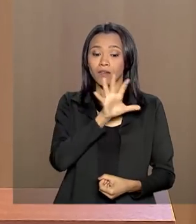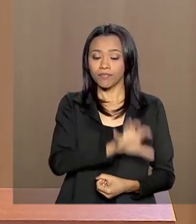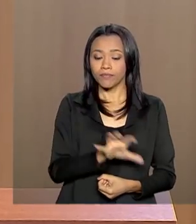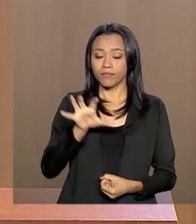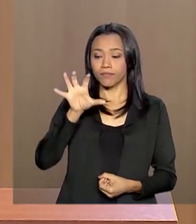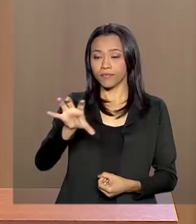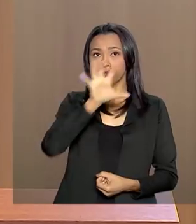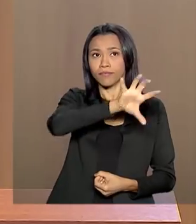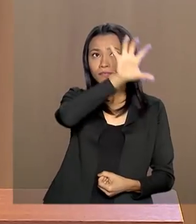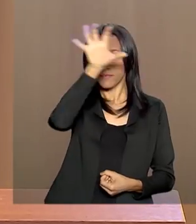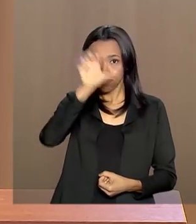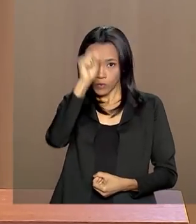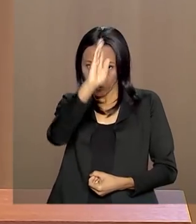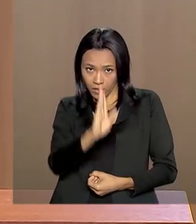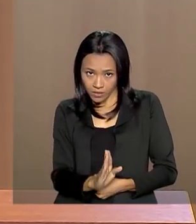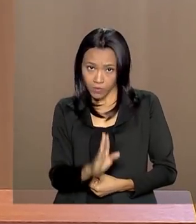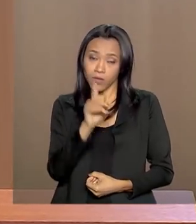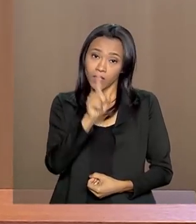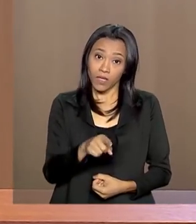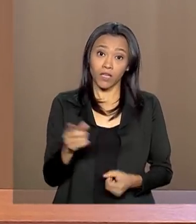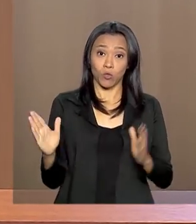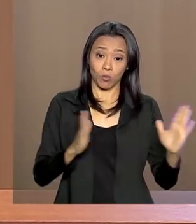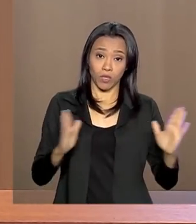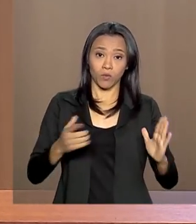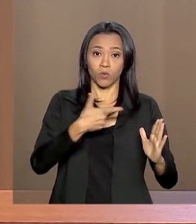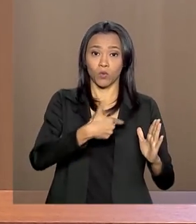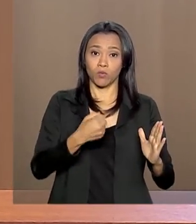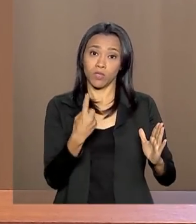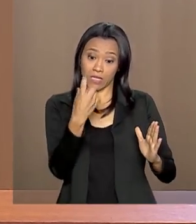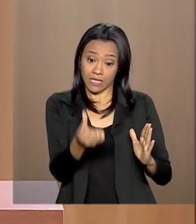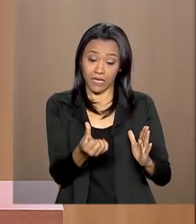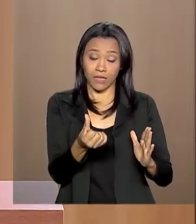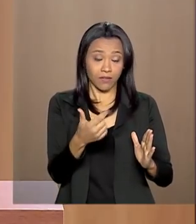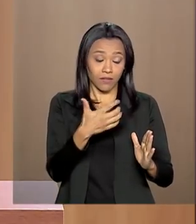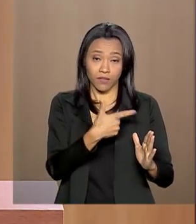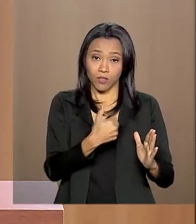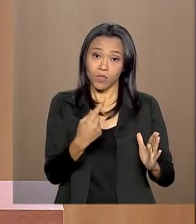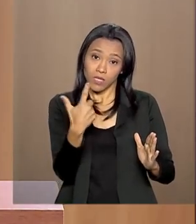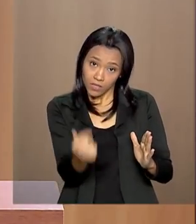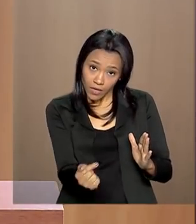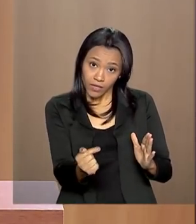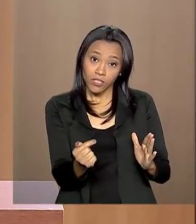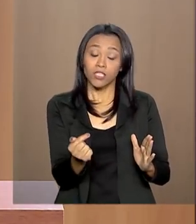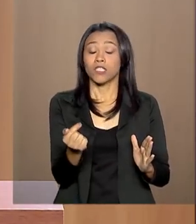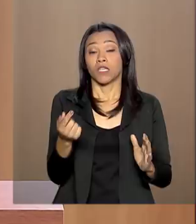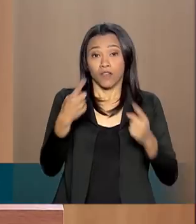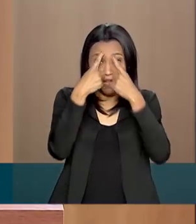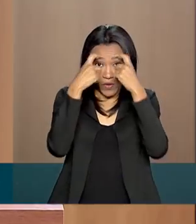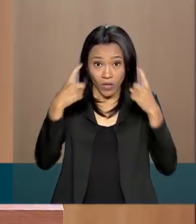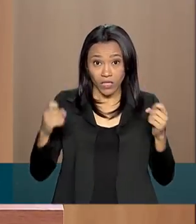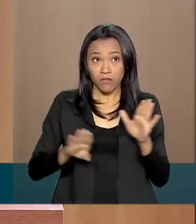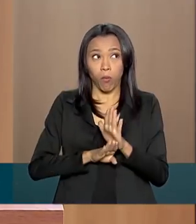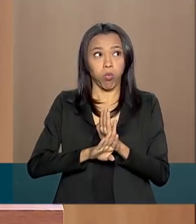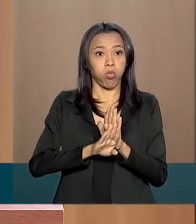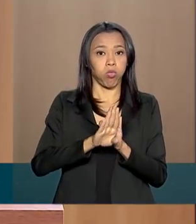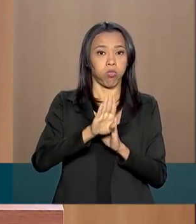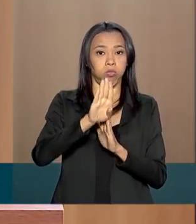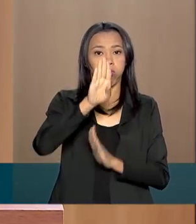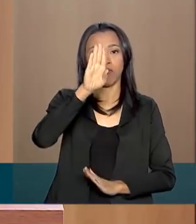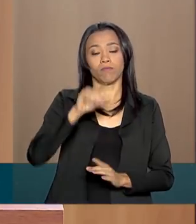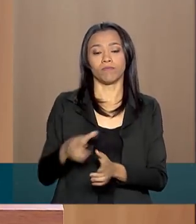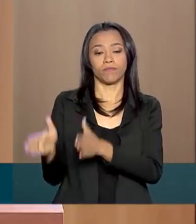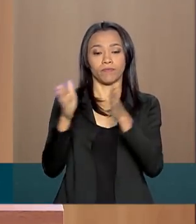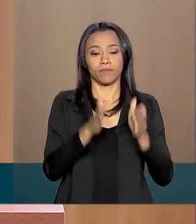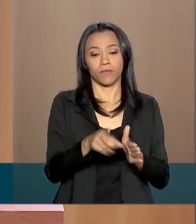que registraram em 2017 altos índices de violência. É um projeto da União, no sentido de que ela